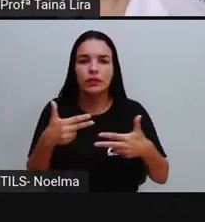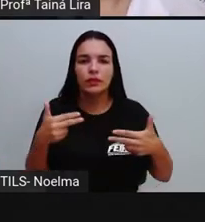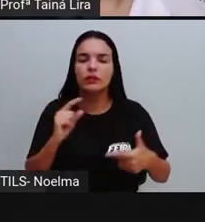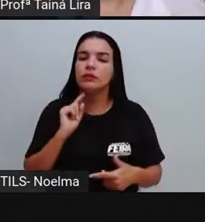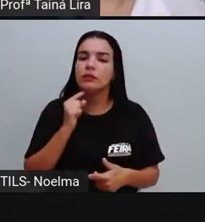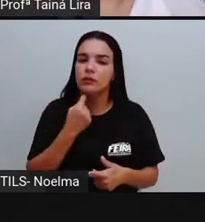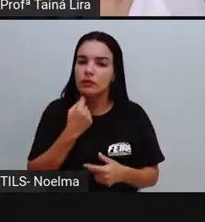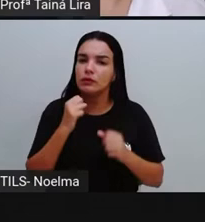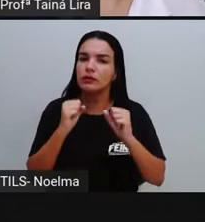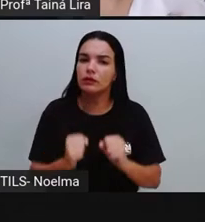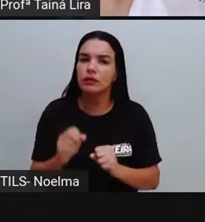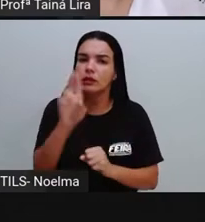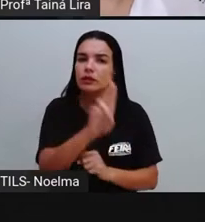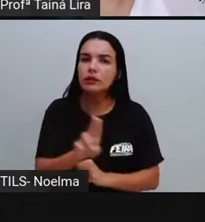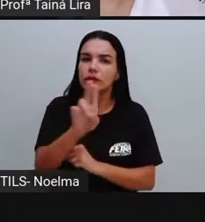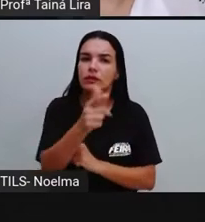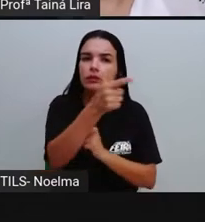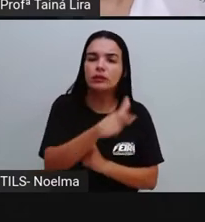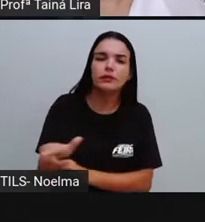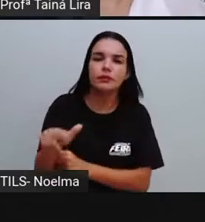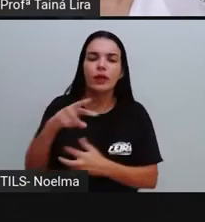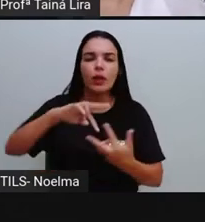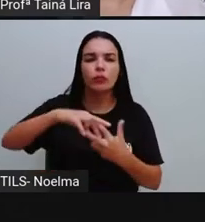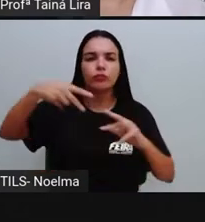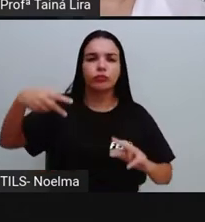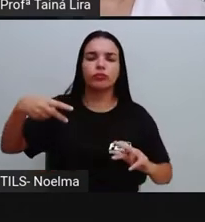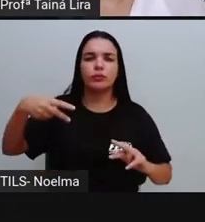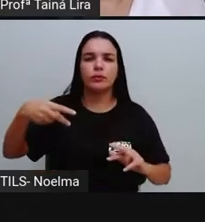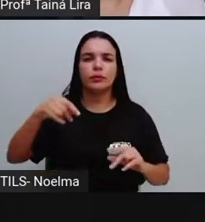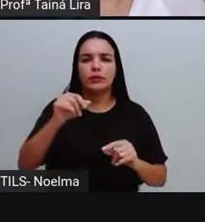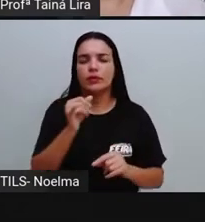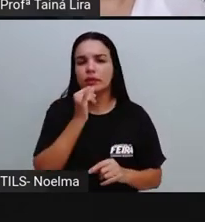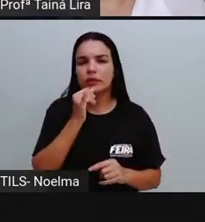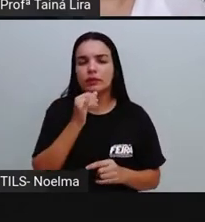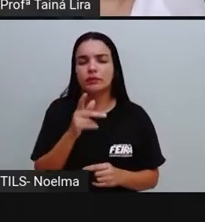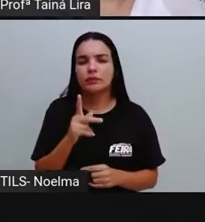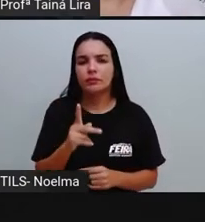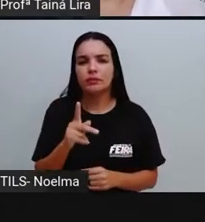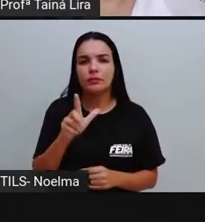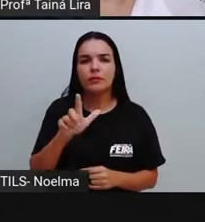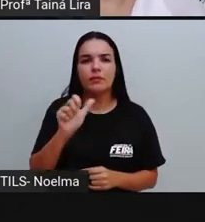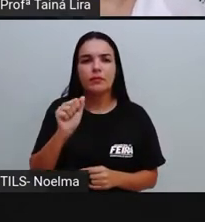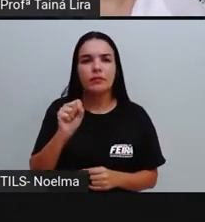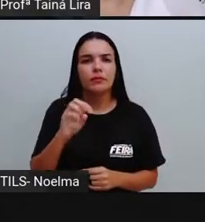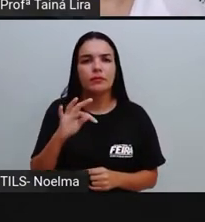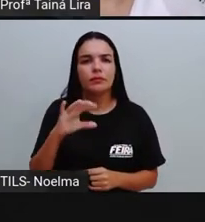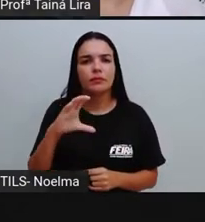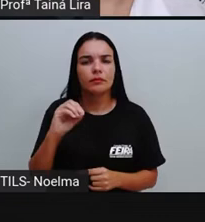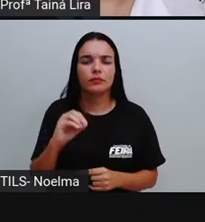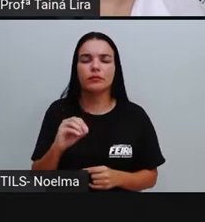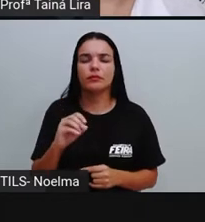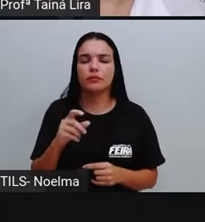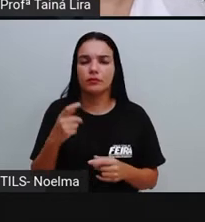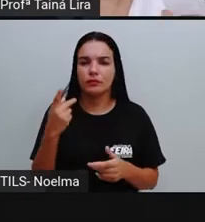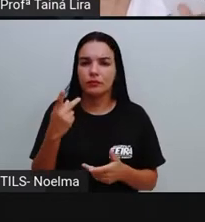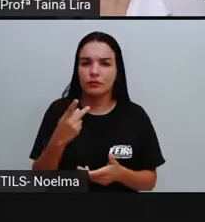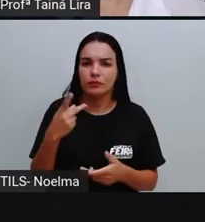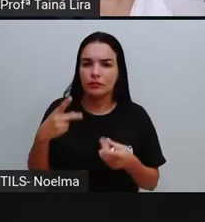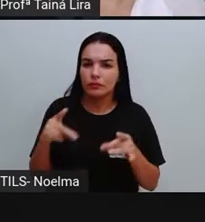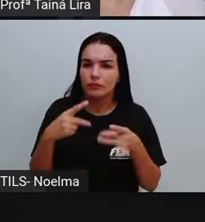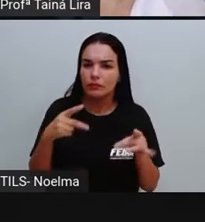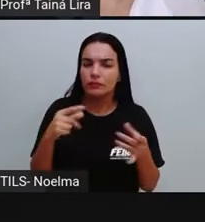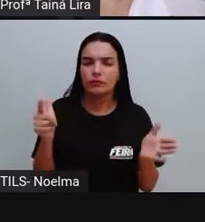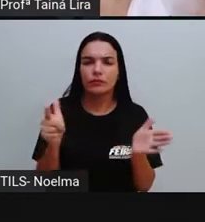aí reutilizados, o plástico, né? Podem ser reciclados o plástico, o papel, o vidro. Então,